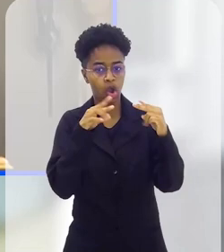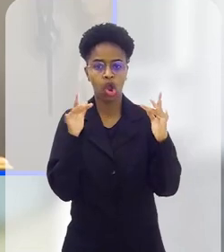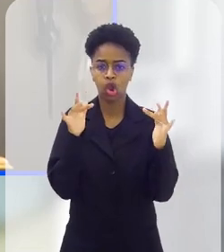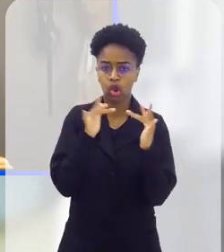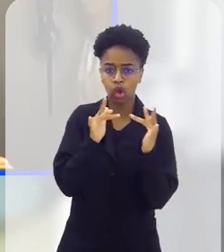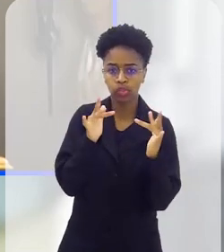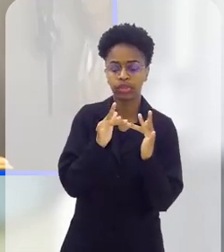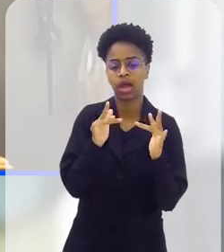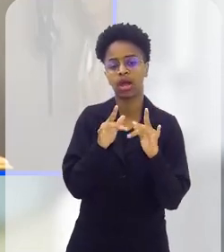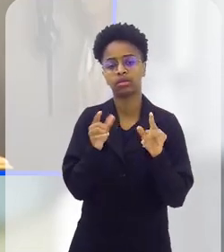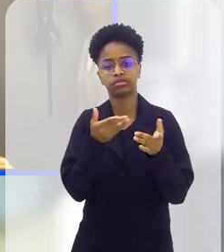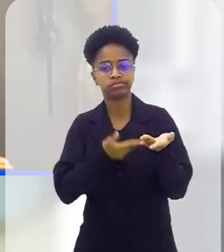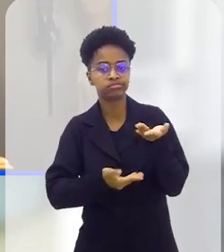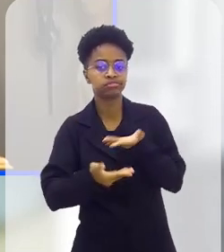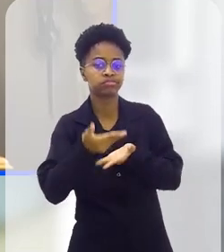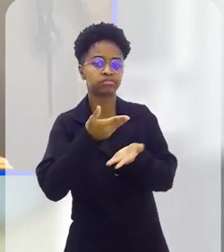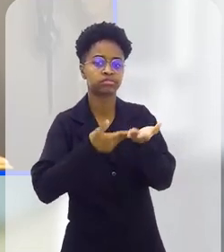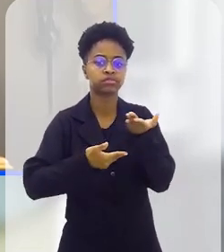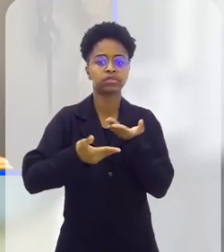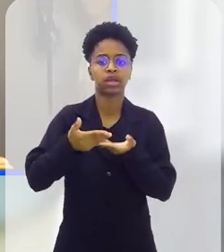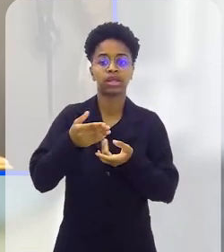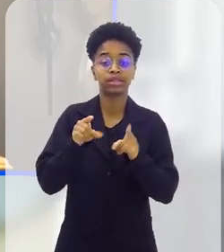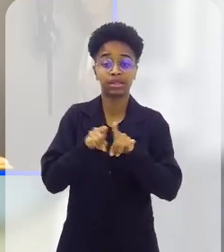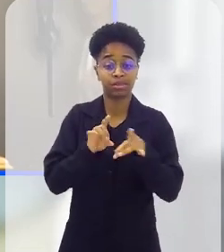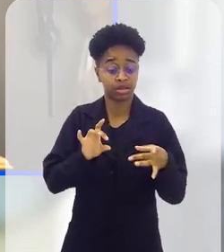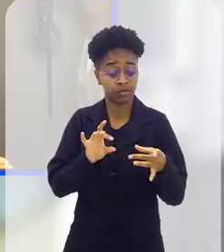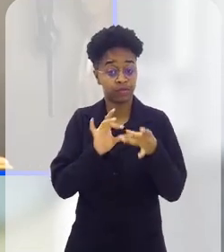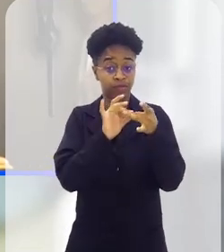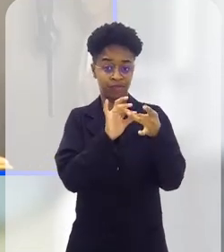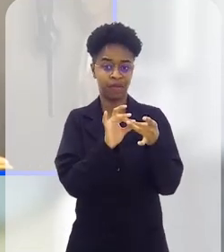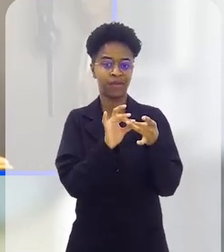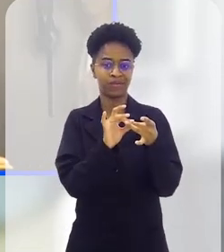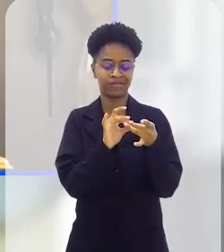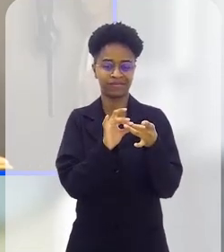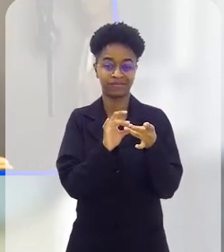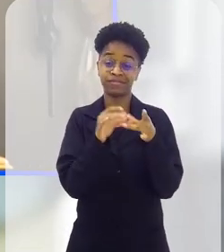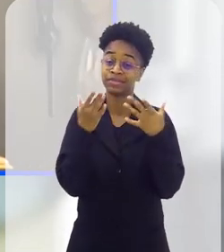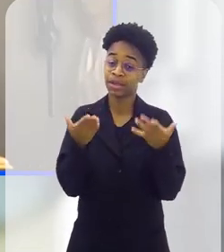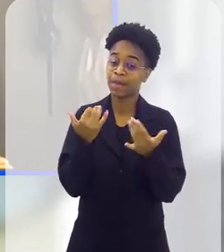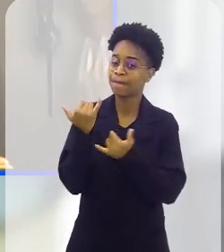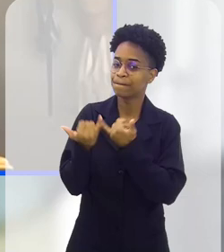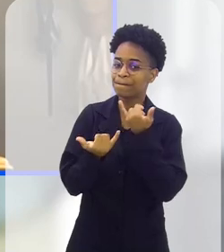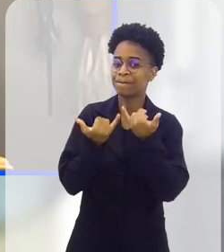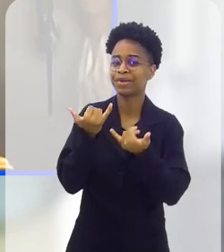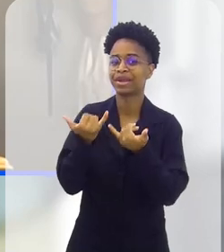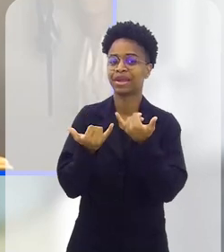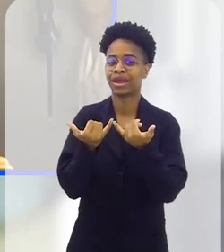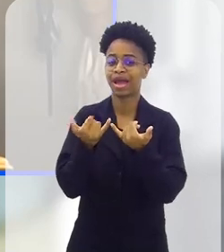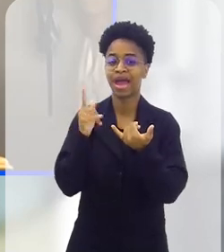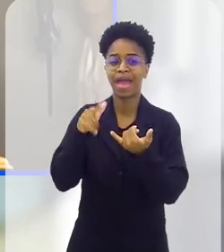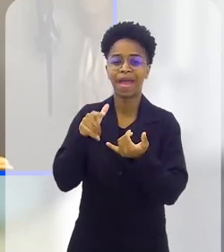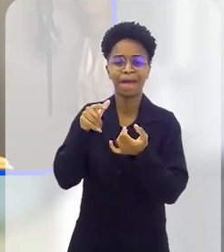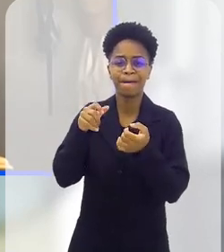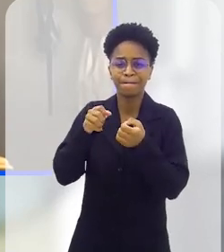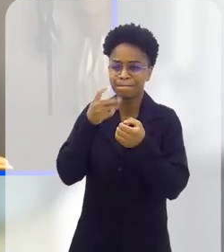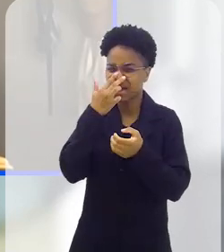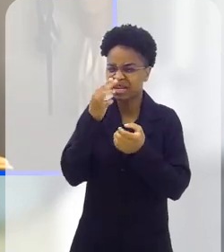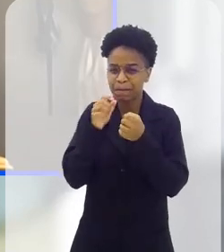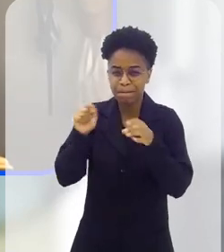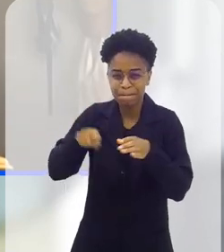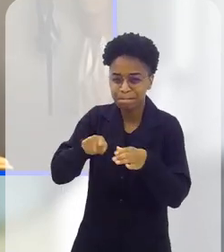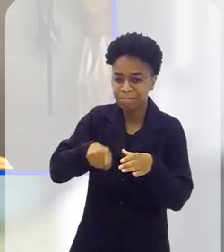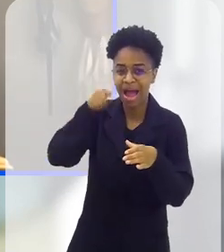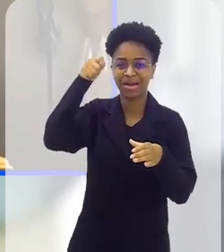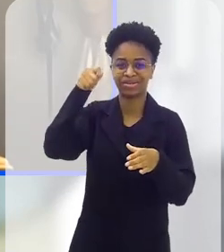do contato visual, da interação, da formação de vínculos, então, o brincar é muito mágico, né?